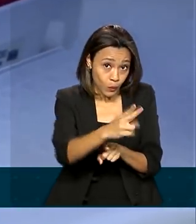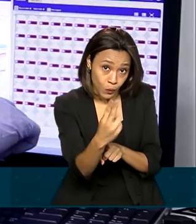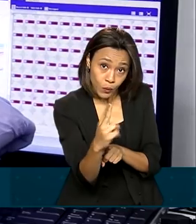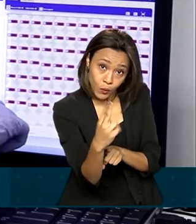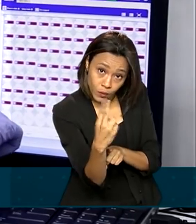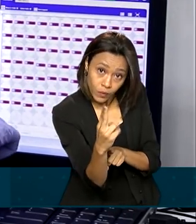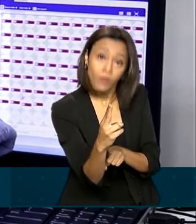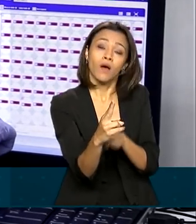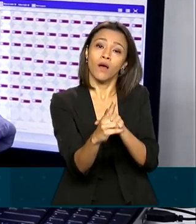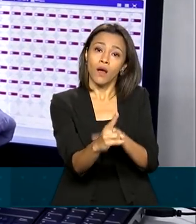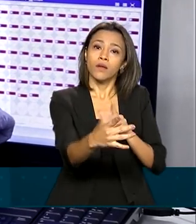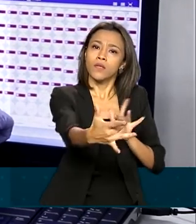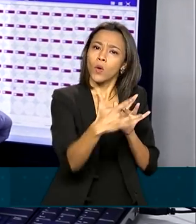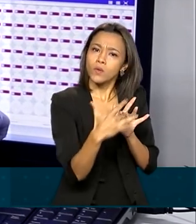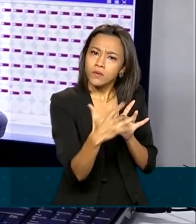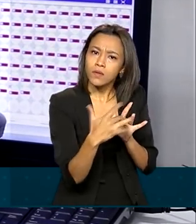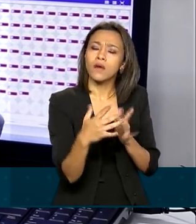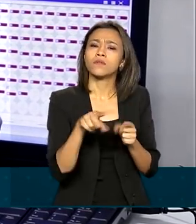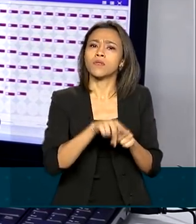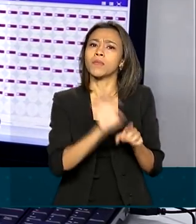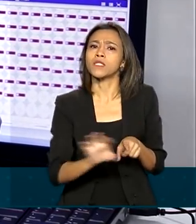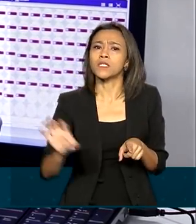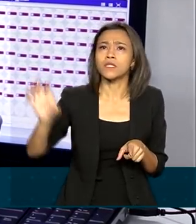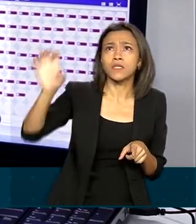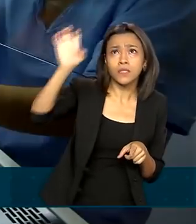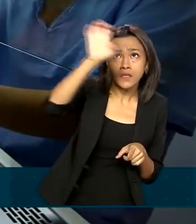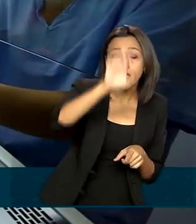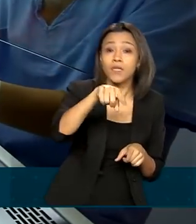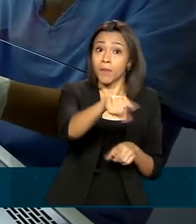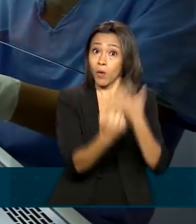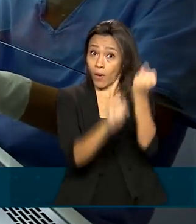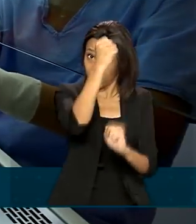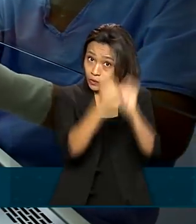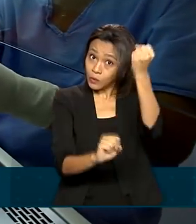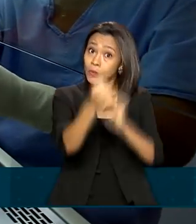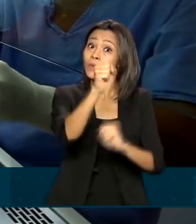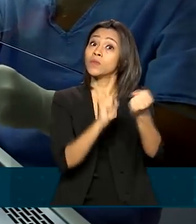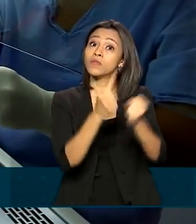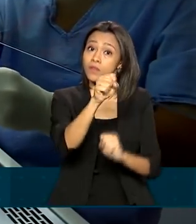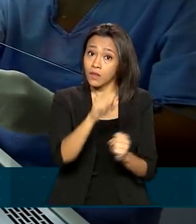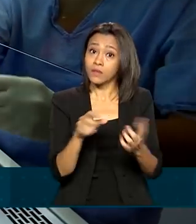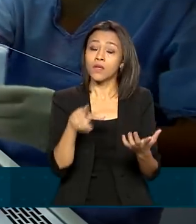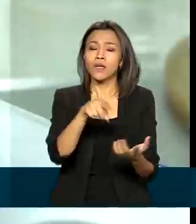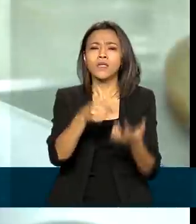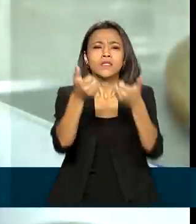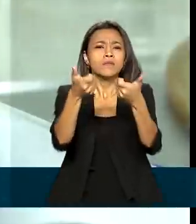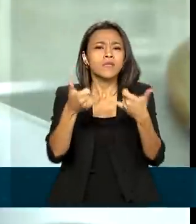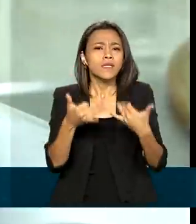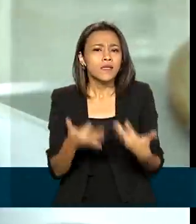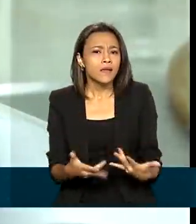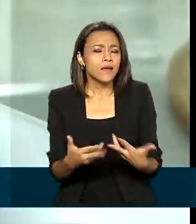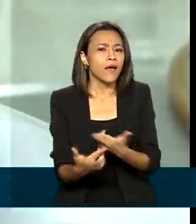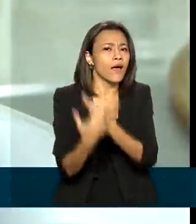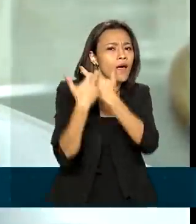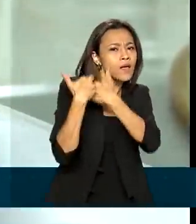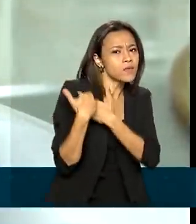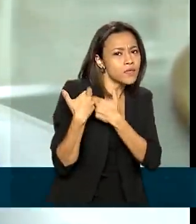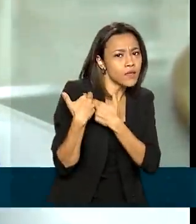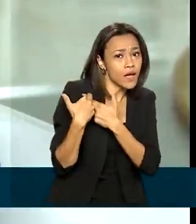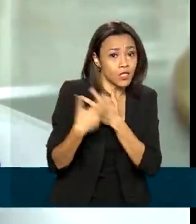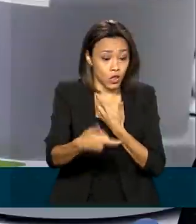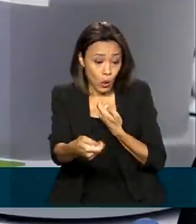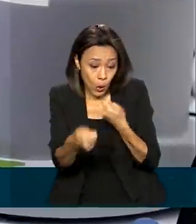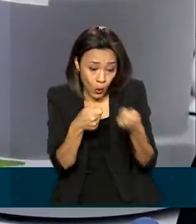monitoramento integrado com os estados e com a indústria que produz os remédios e destaca que a responsabilidade de fazer o